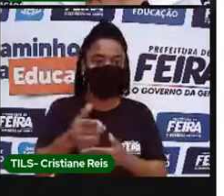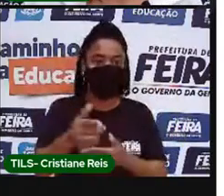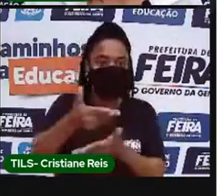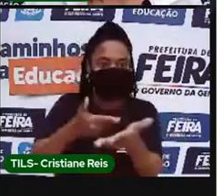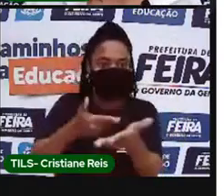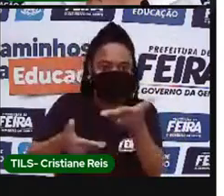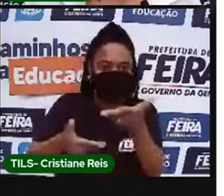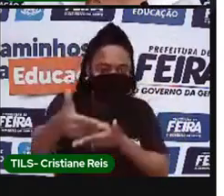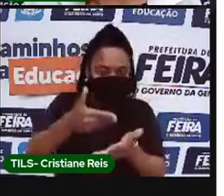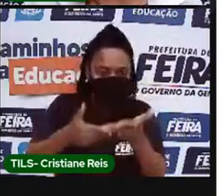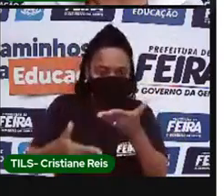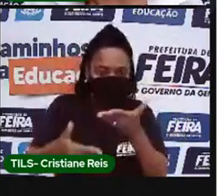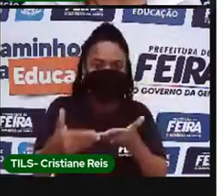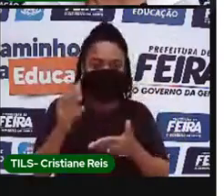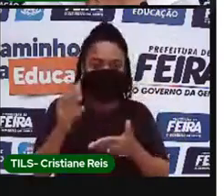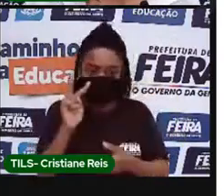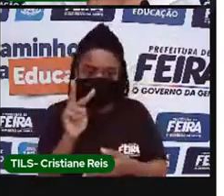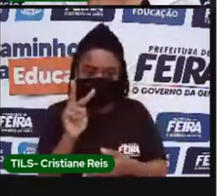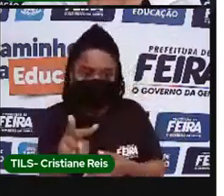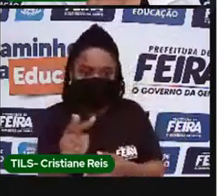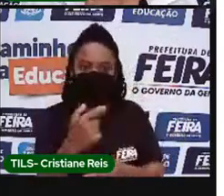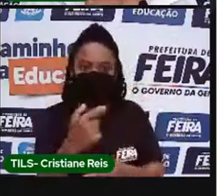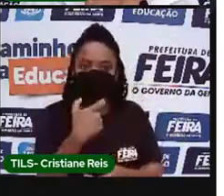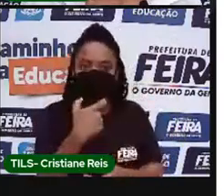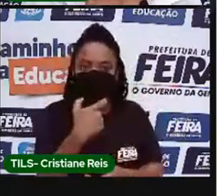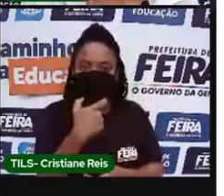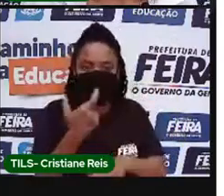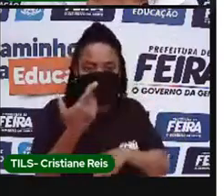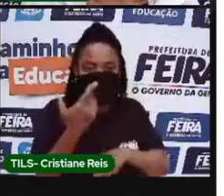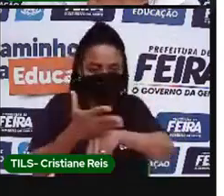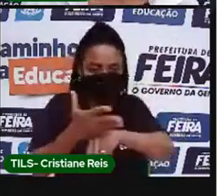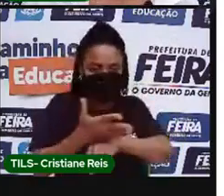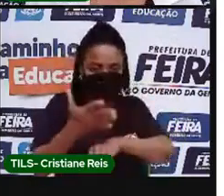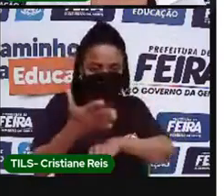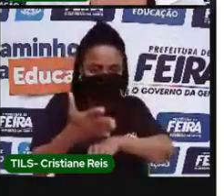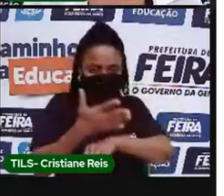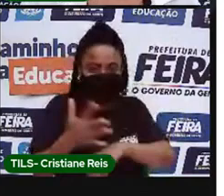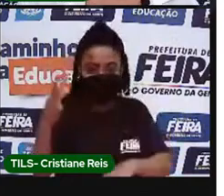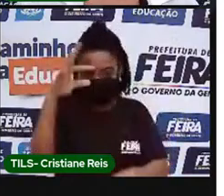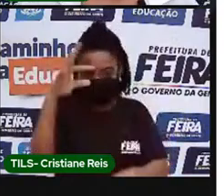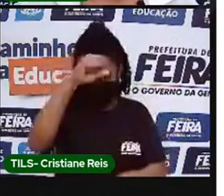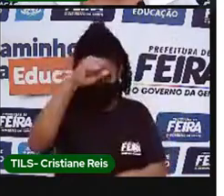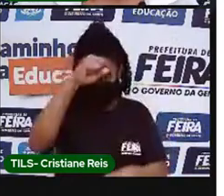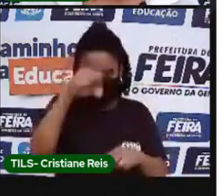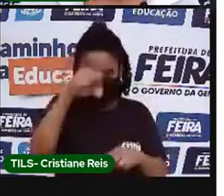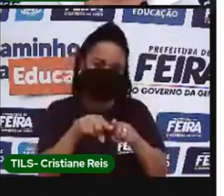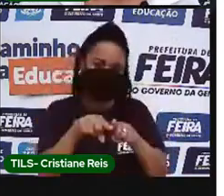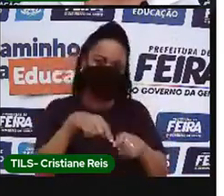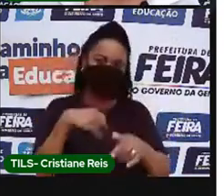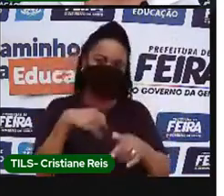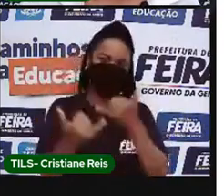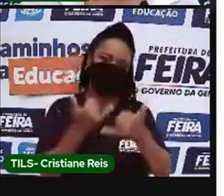gente possa desenvolver a nossa língua inglesa e também fazer uma espécie de brincadeira.